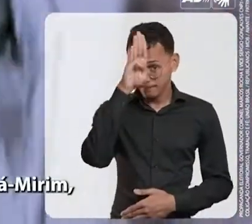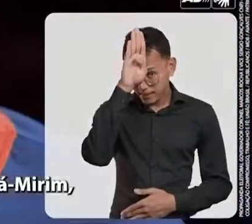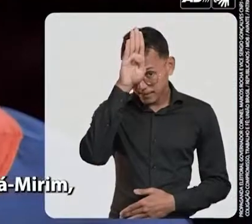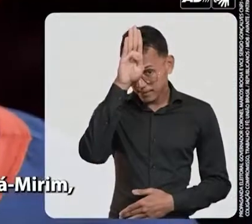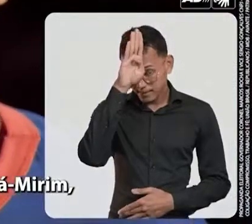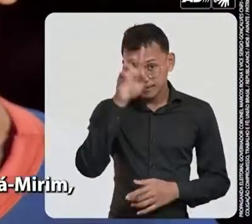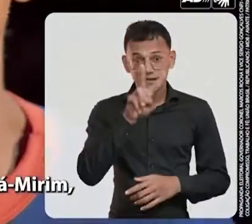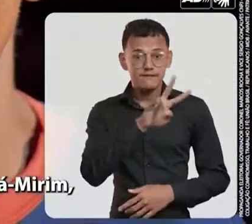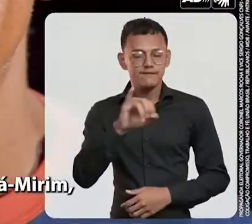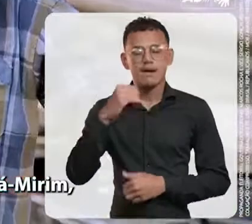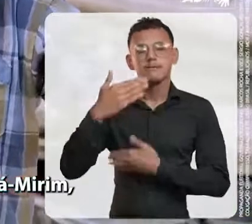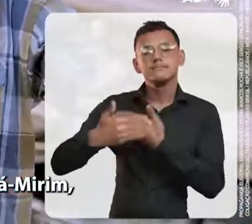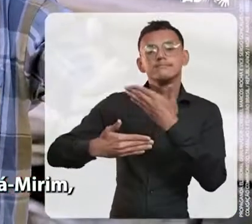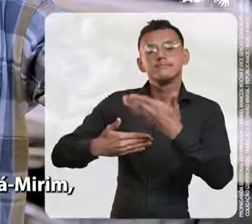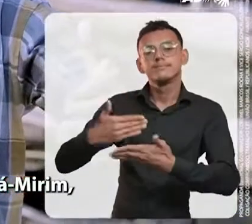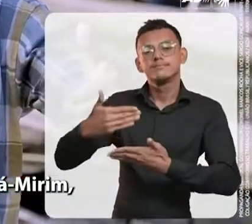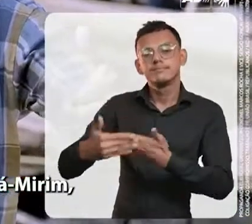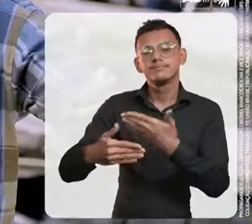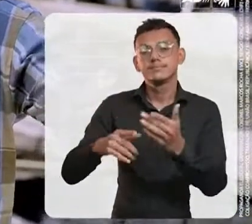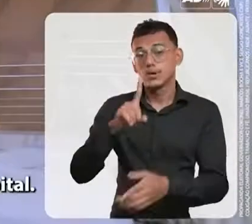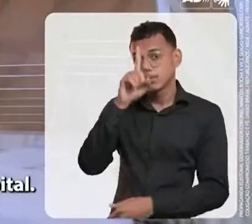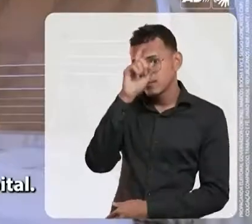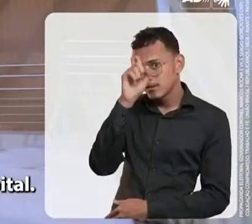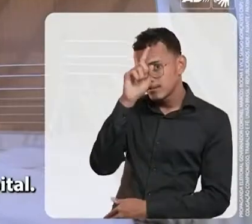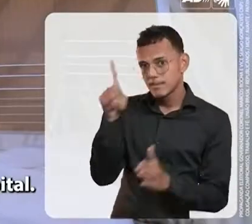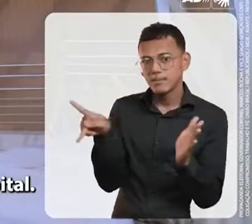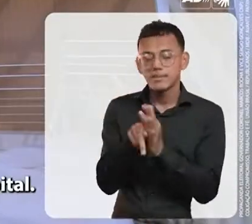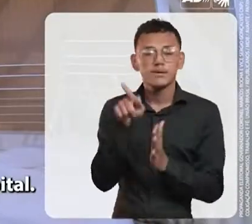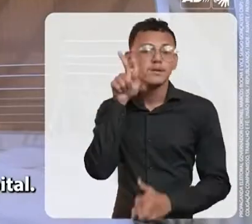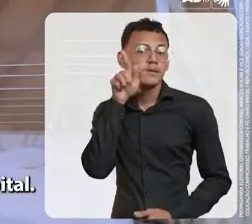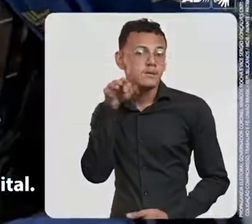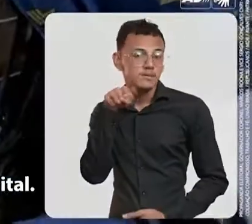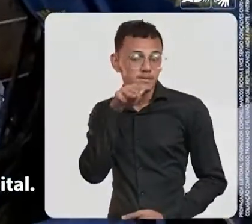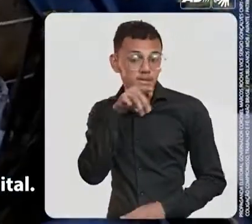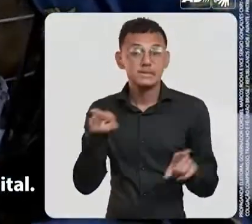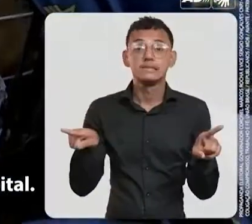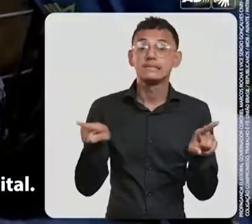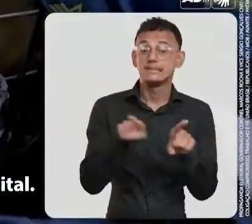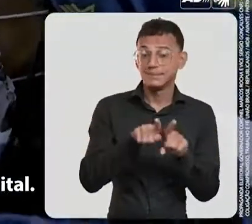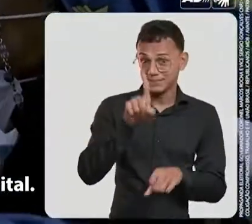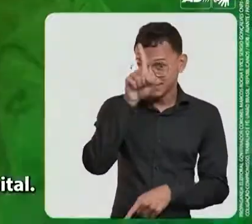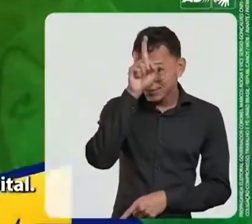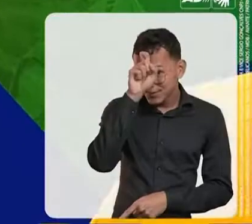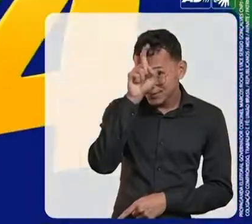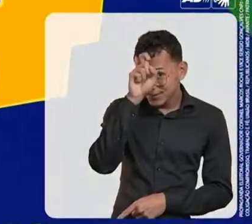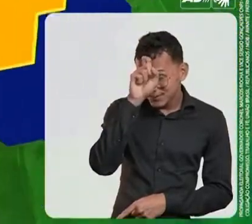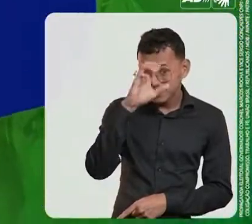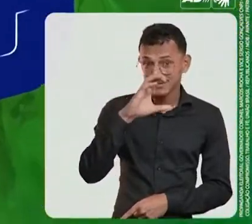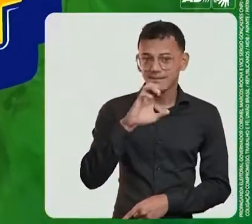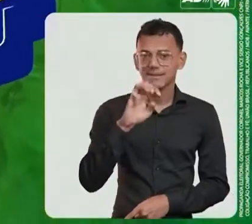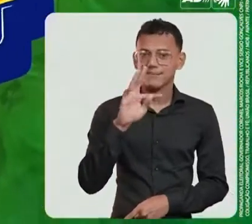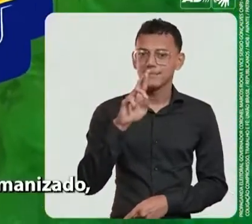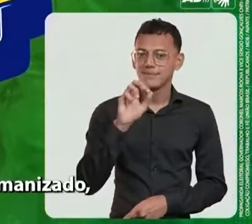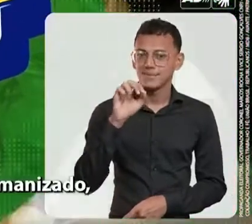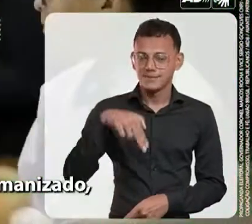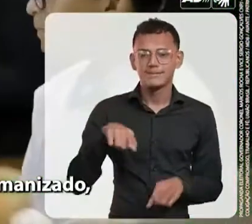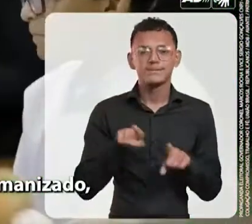ampliar o hospital regional de Guajaramirim, o hospital Simetron e o Barco Hospital. 44.